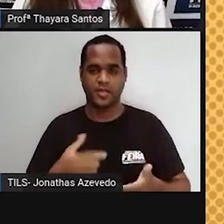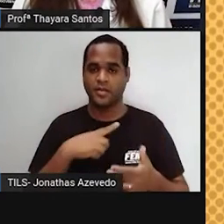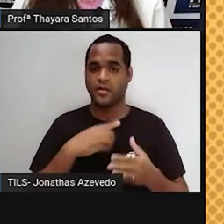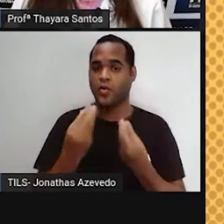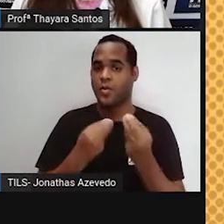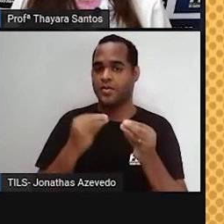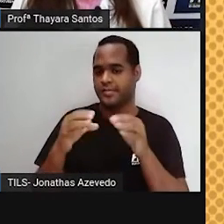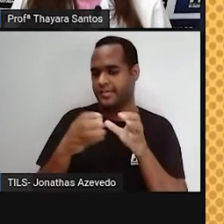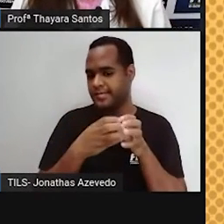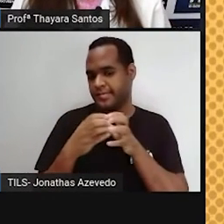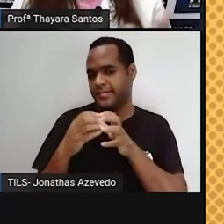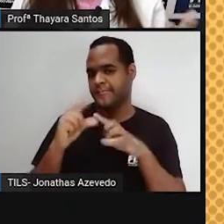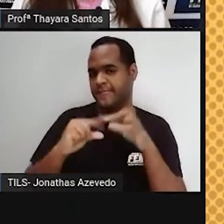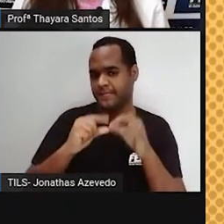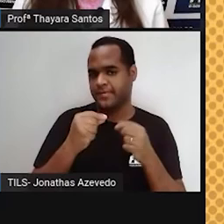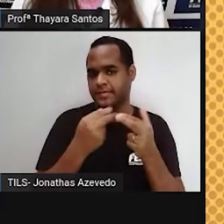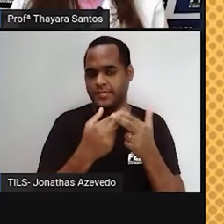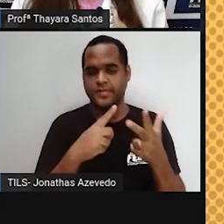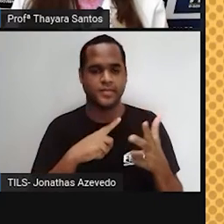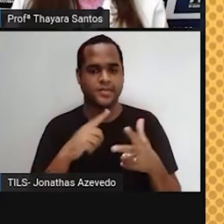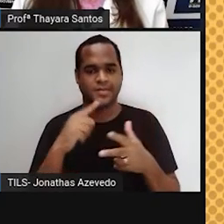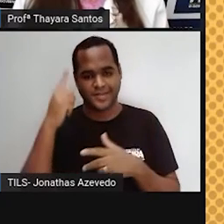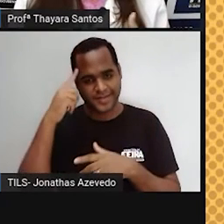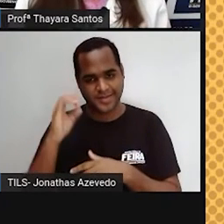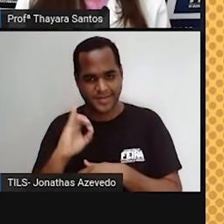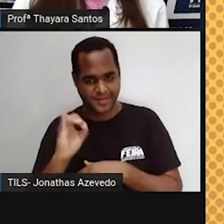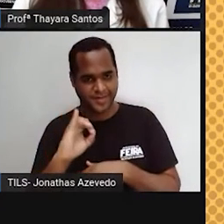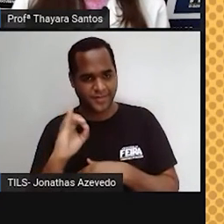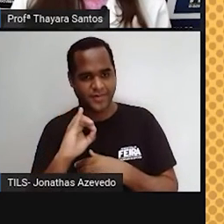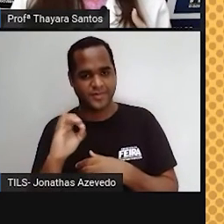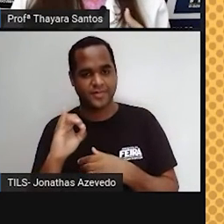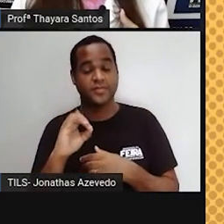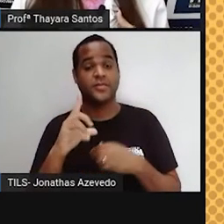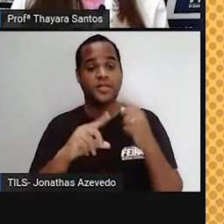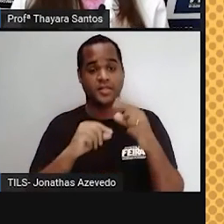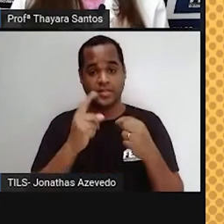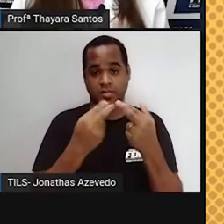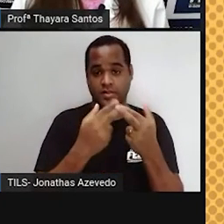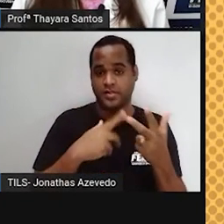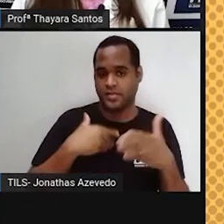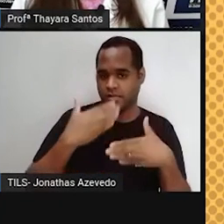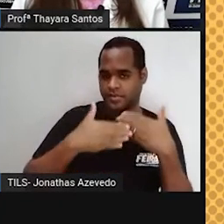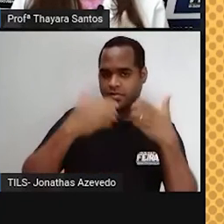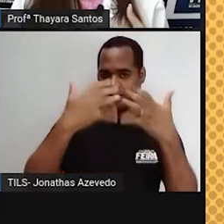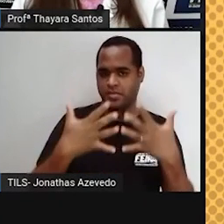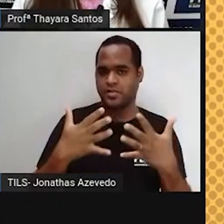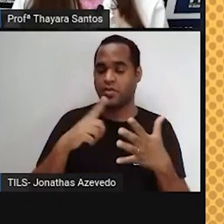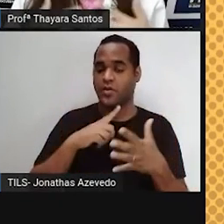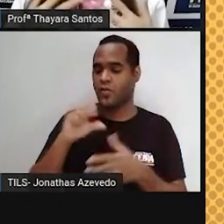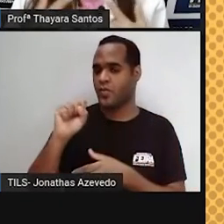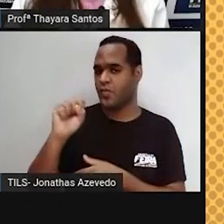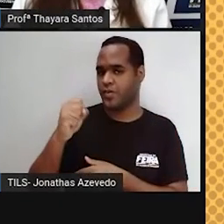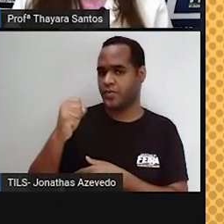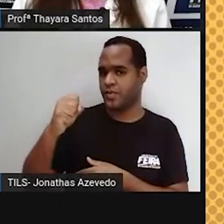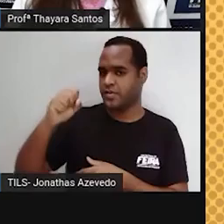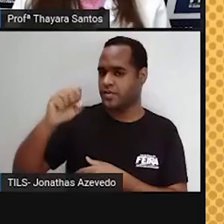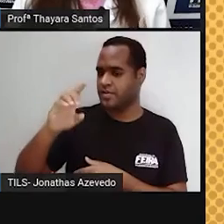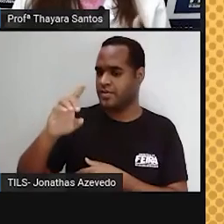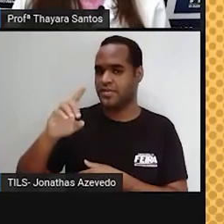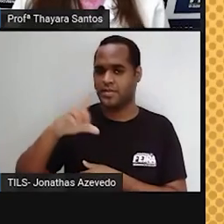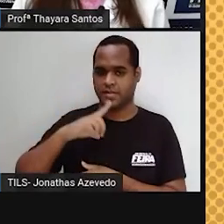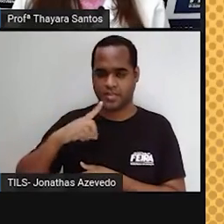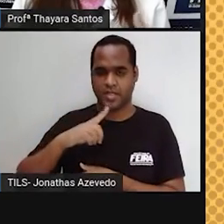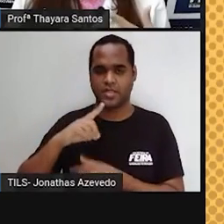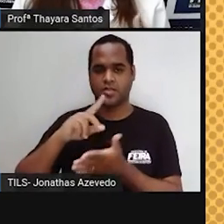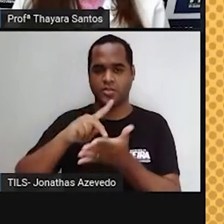agrupamento de estrelas. E, de acordo com a União Astronômica Internacional, as constelações são hoje divididas em 88. 88